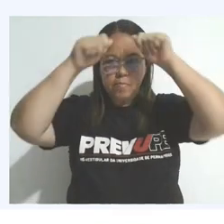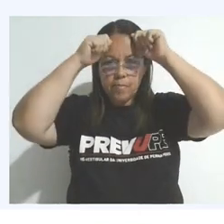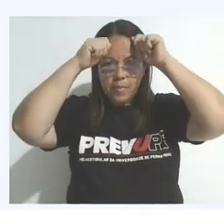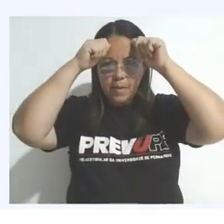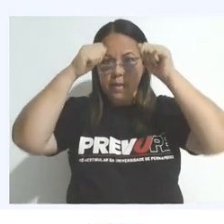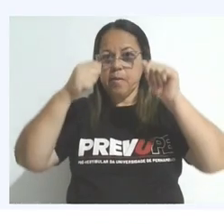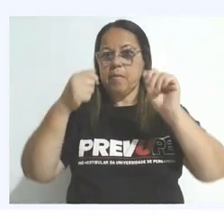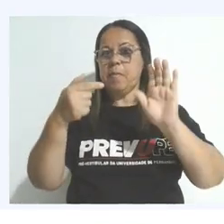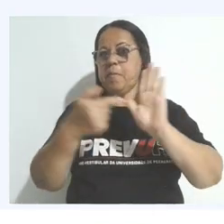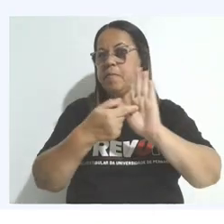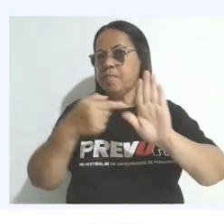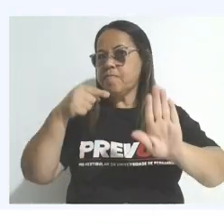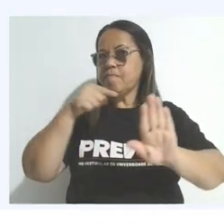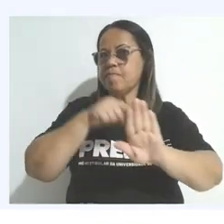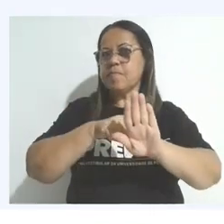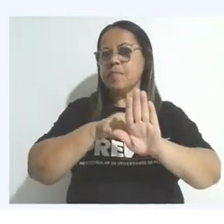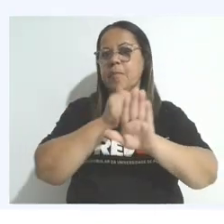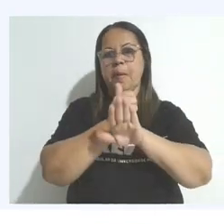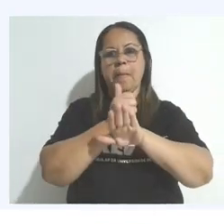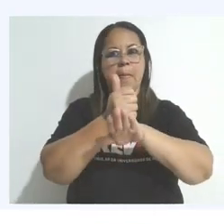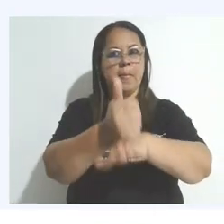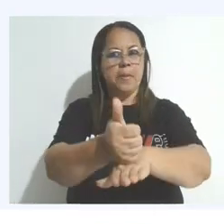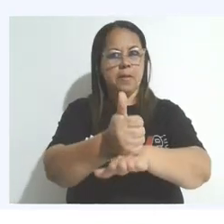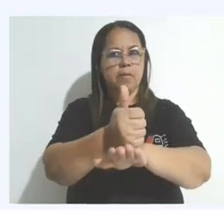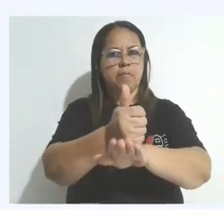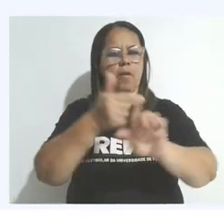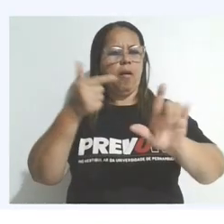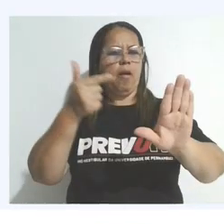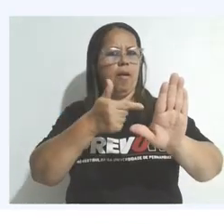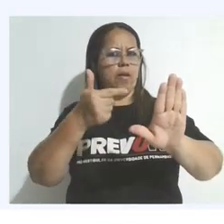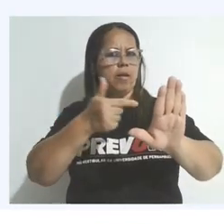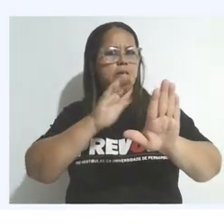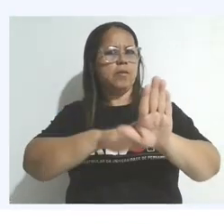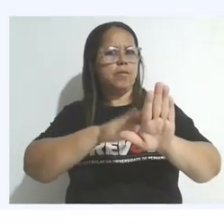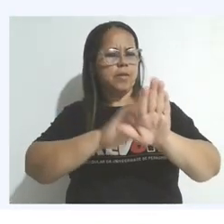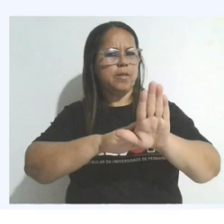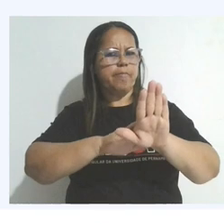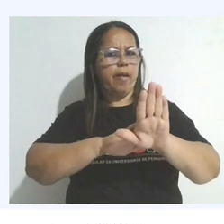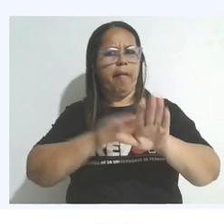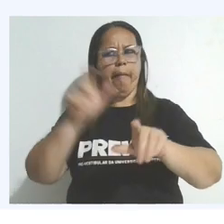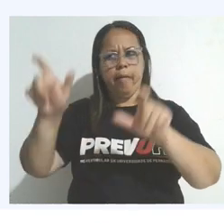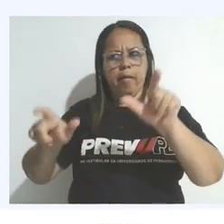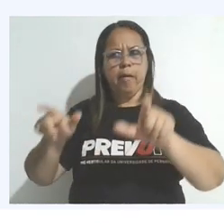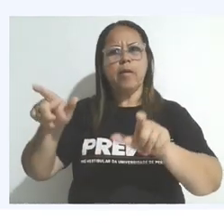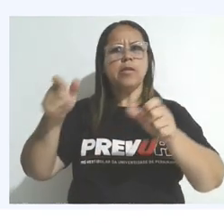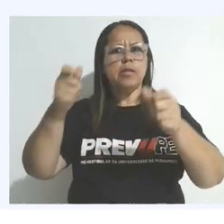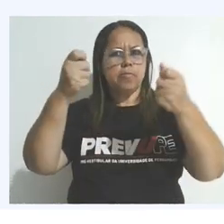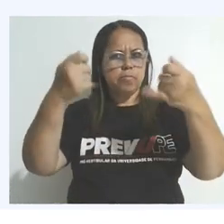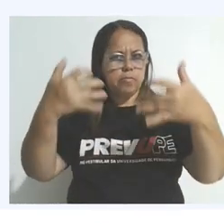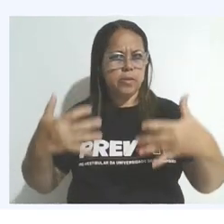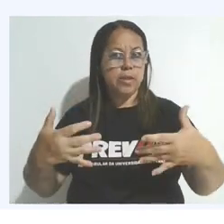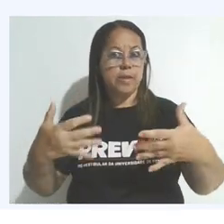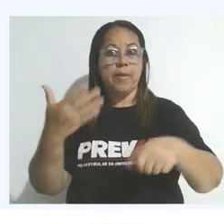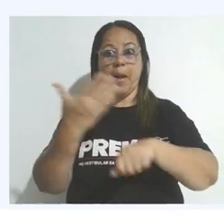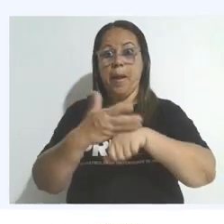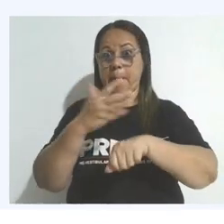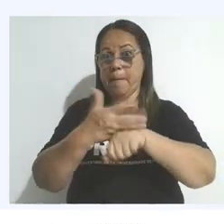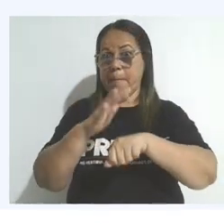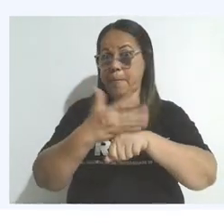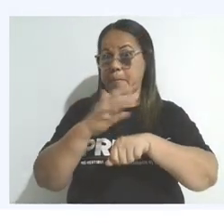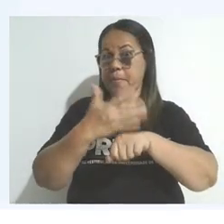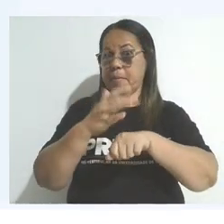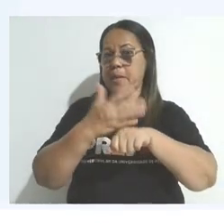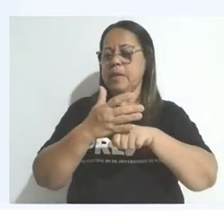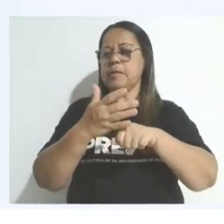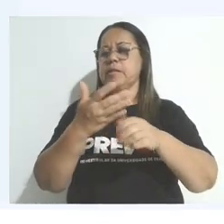e ironia, que são comumente utilizadas por esses autores. A prática da interpretação de textos literários, através de